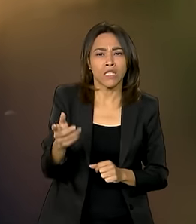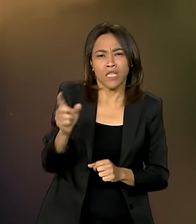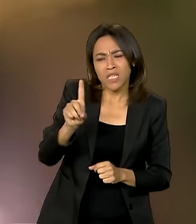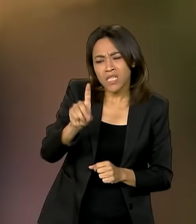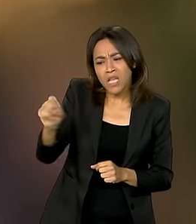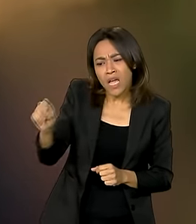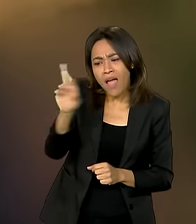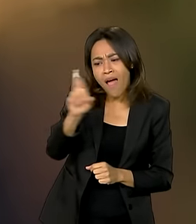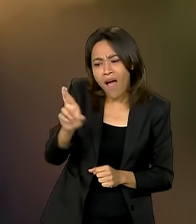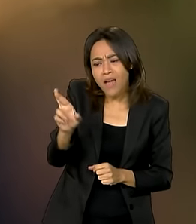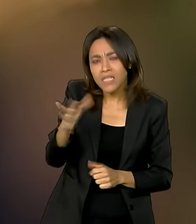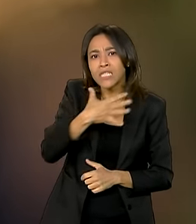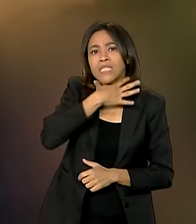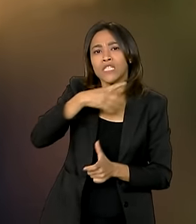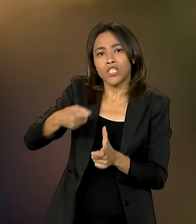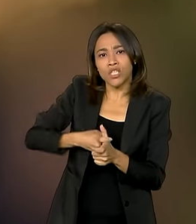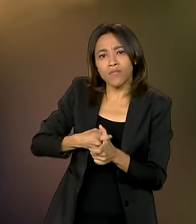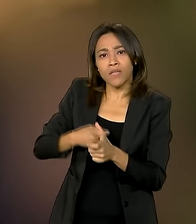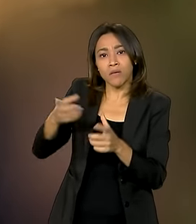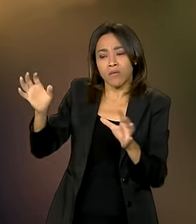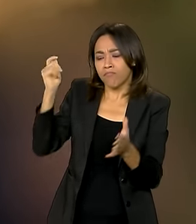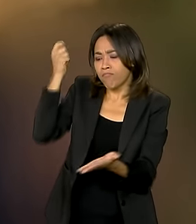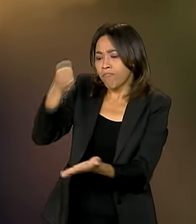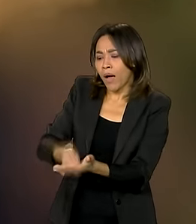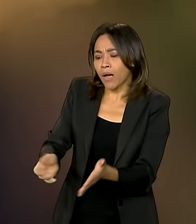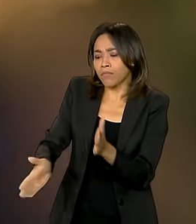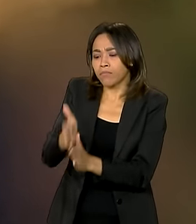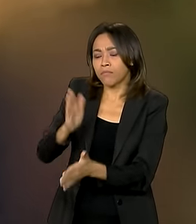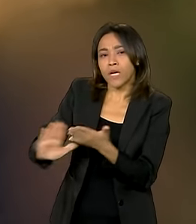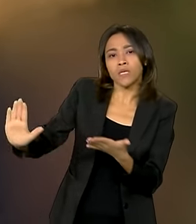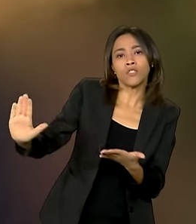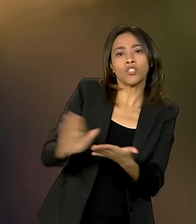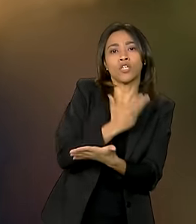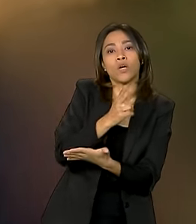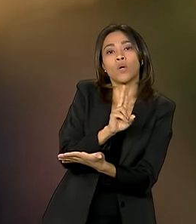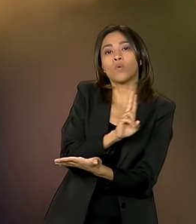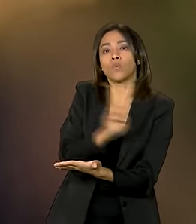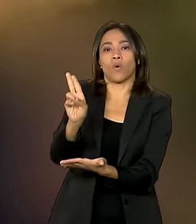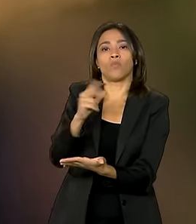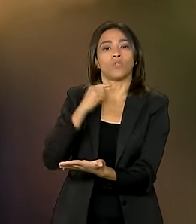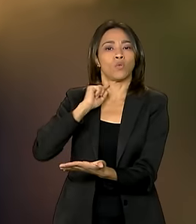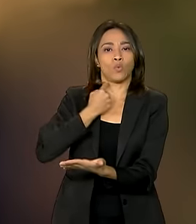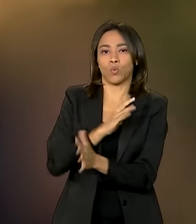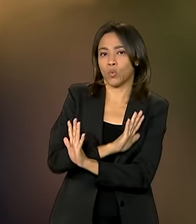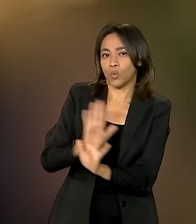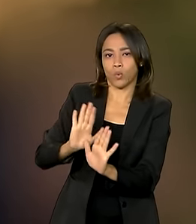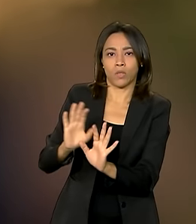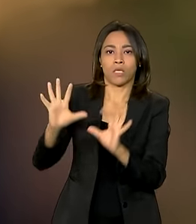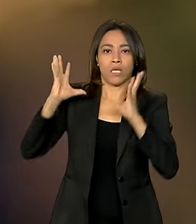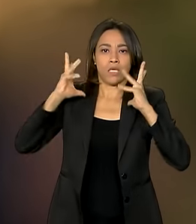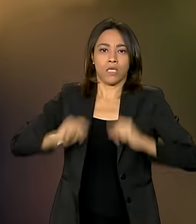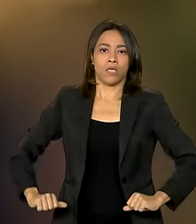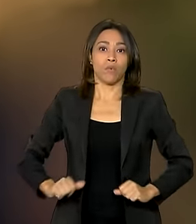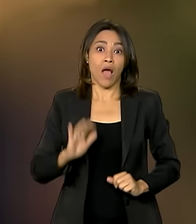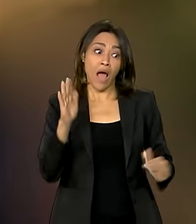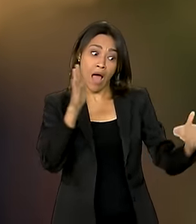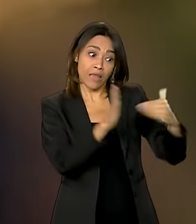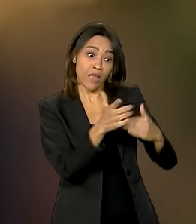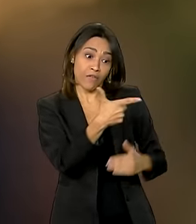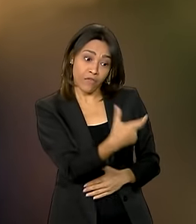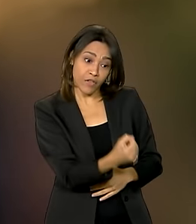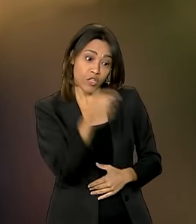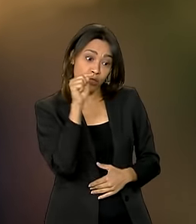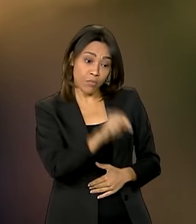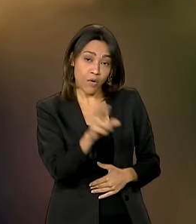ele já não vai dever mais nada, já vai sair do Serava. Quem tem até R$ mil, quem ganha até R$ mil por mês,